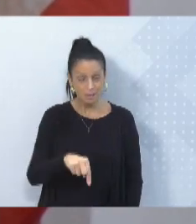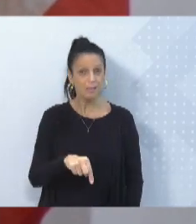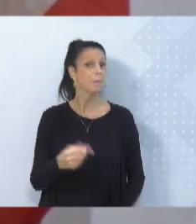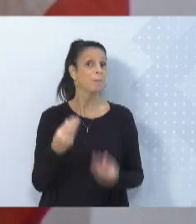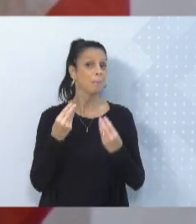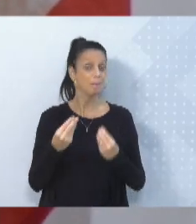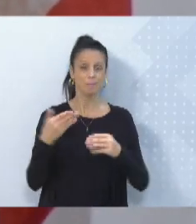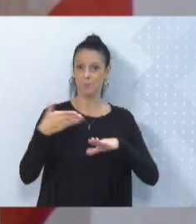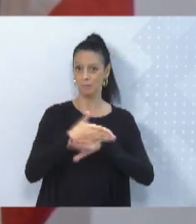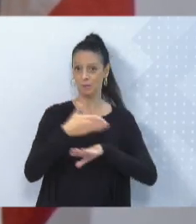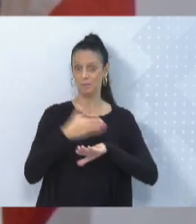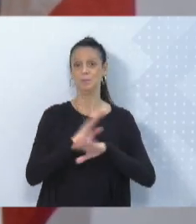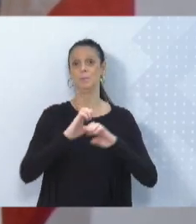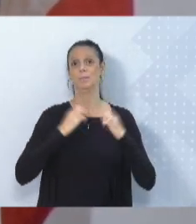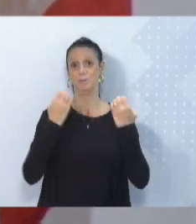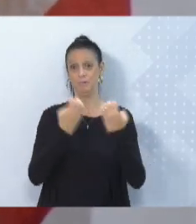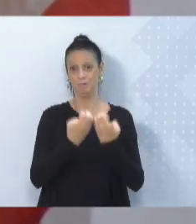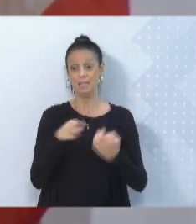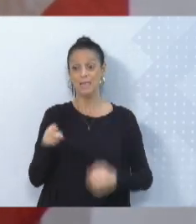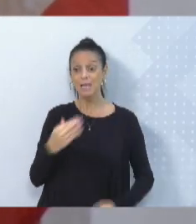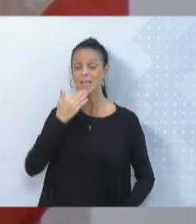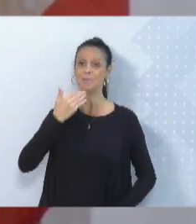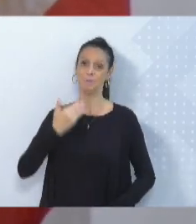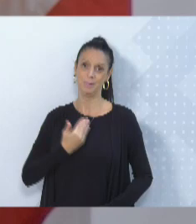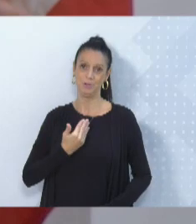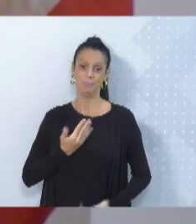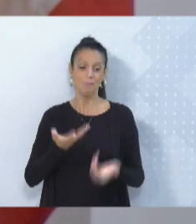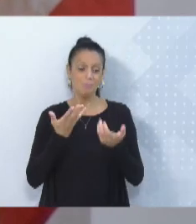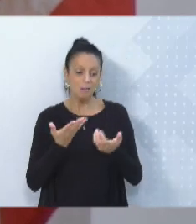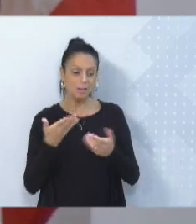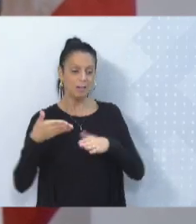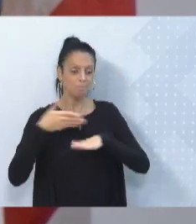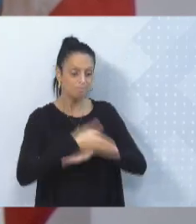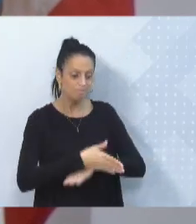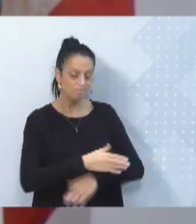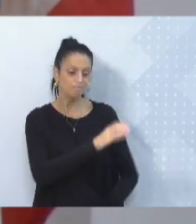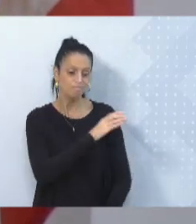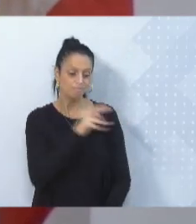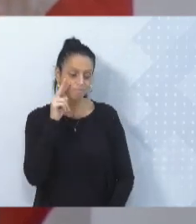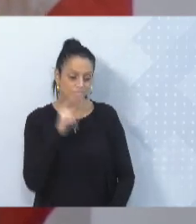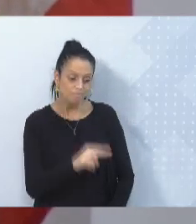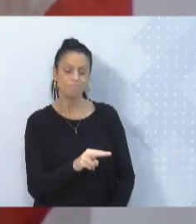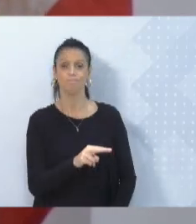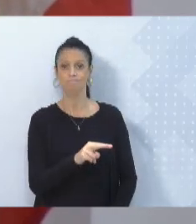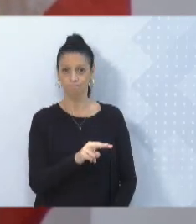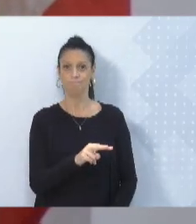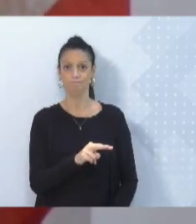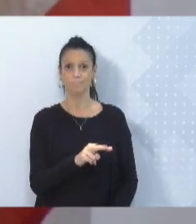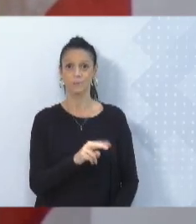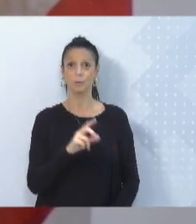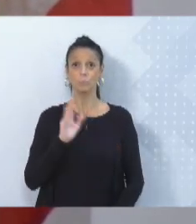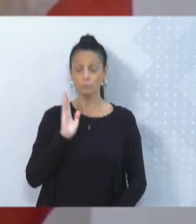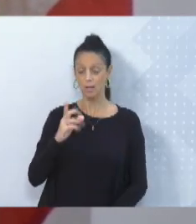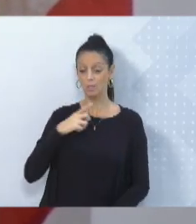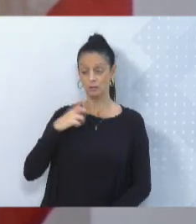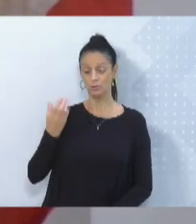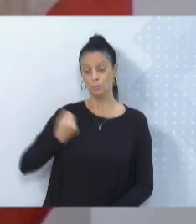para o evento e pediu para estar nessa escola fazendo a visita. E como nós tínhamos contato com ele, eu tive